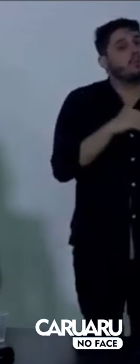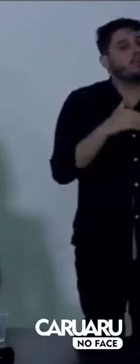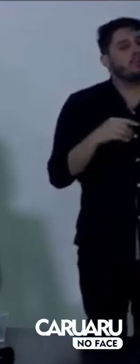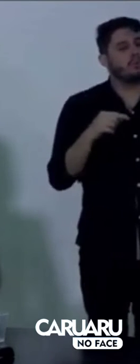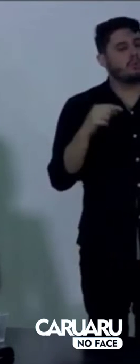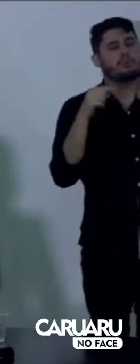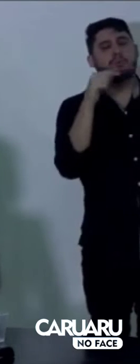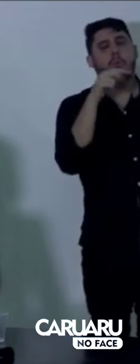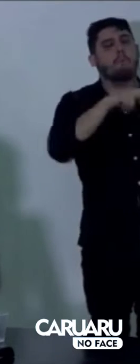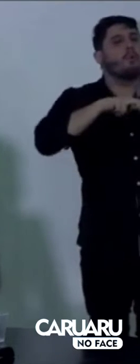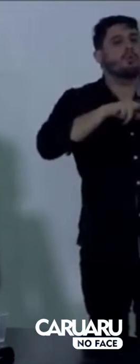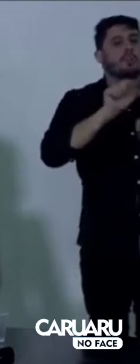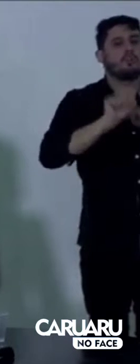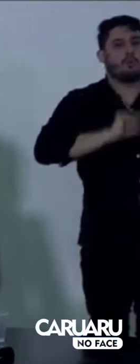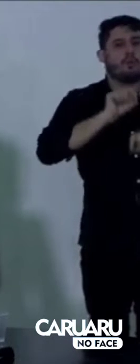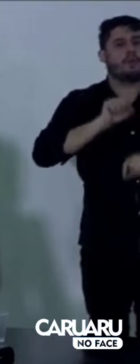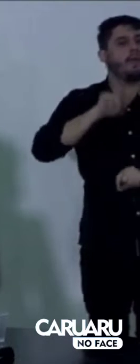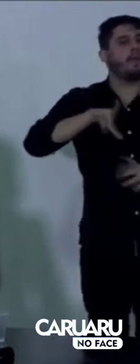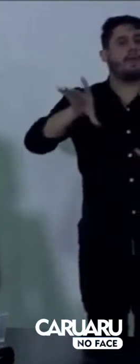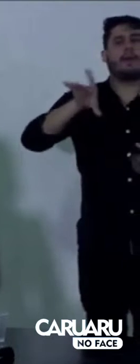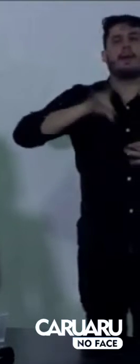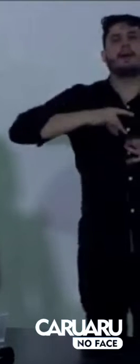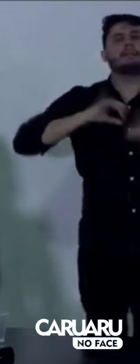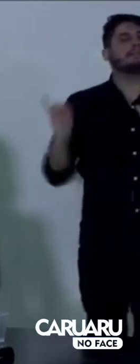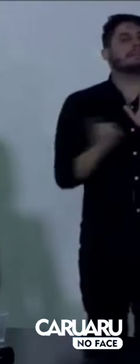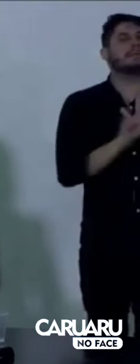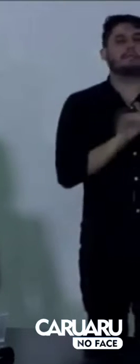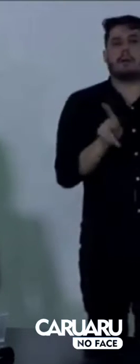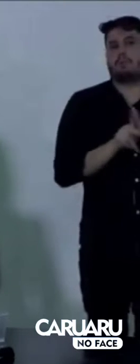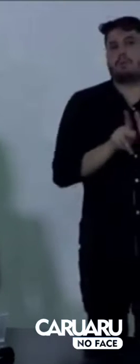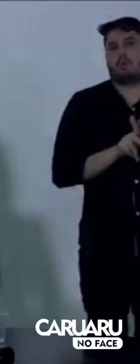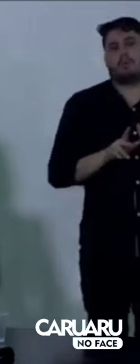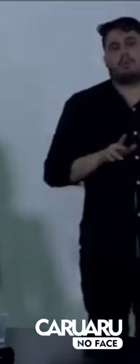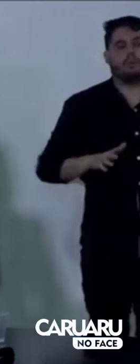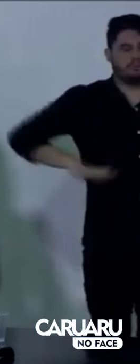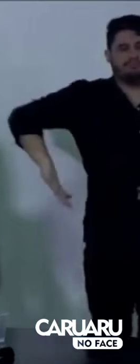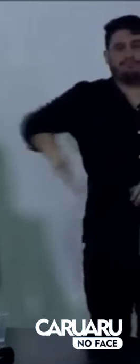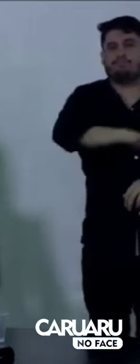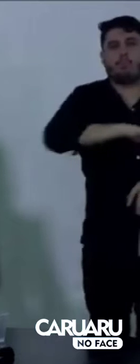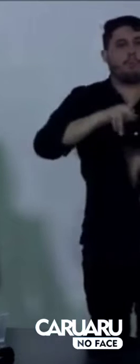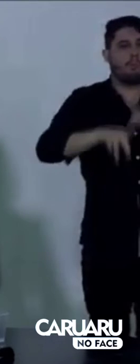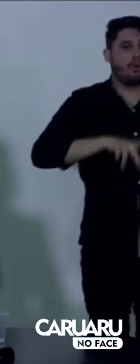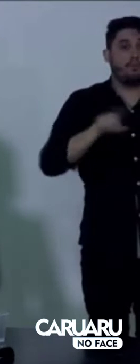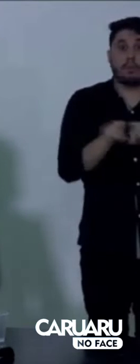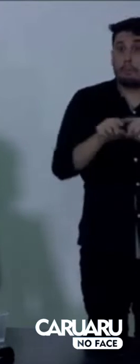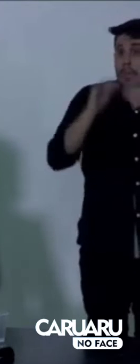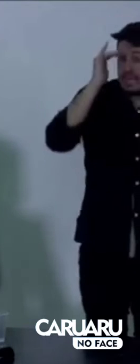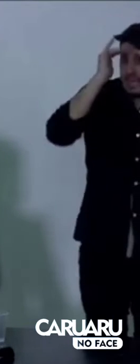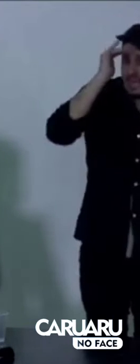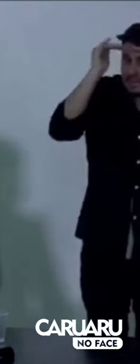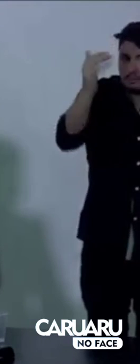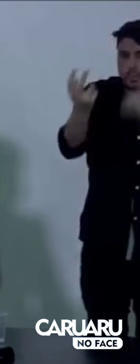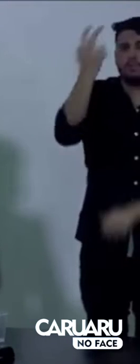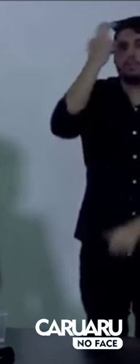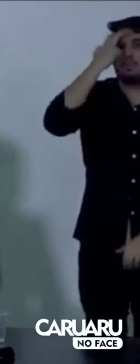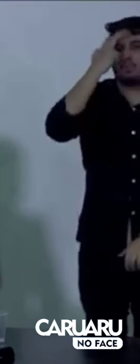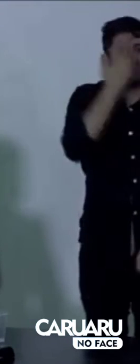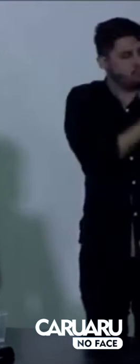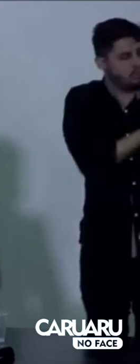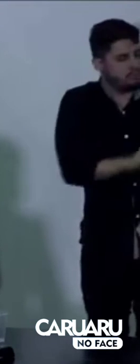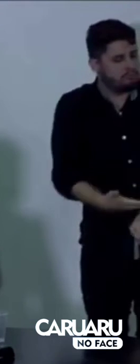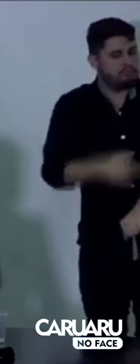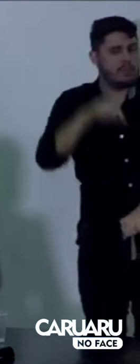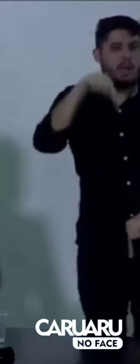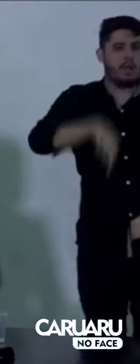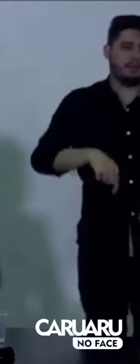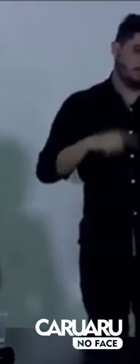que é a alma da cultura local. O respeito às nossas tradições e à cultura que nós temos na nossa